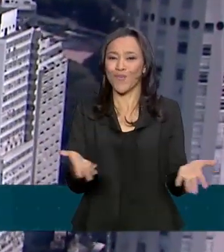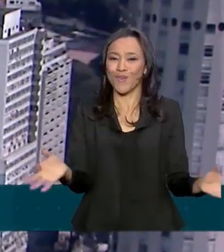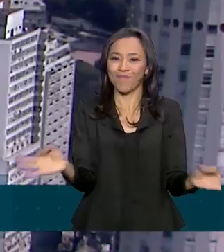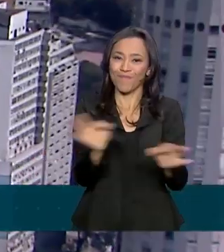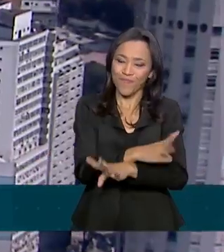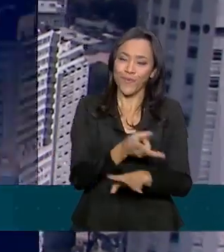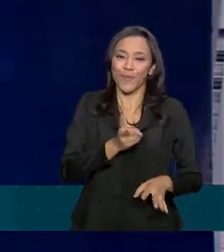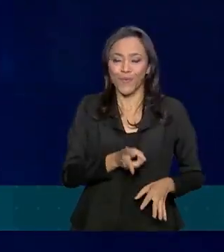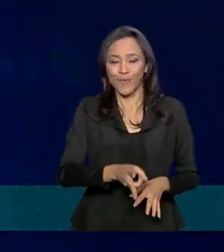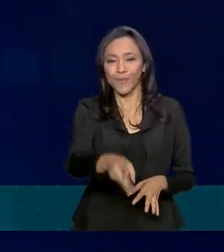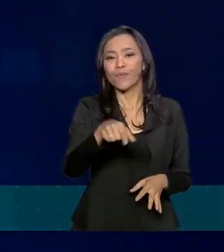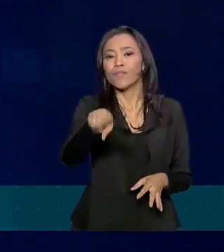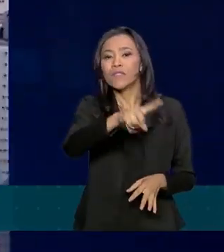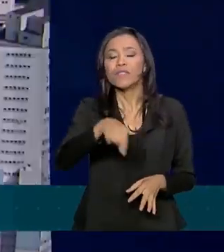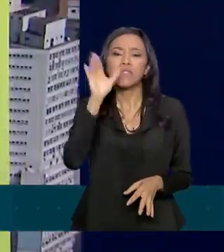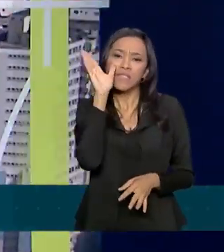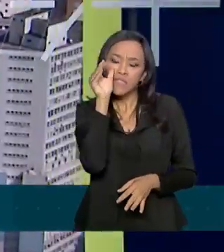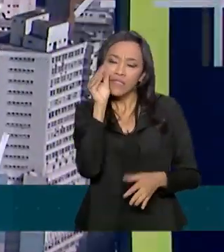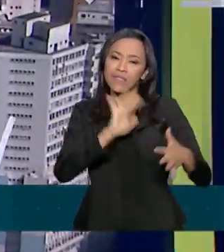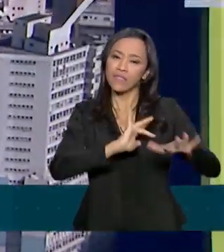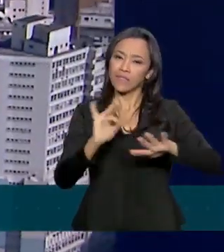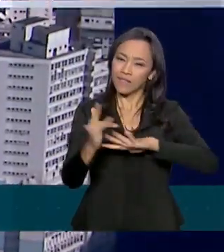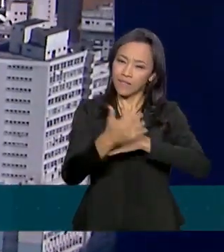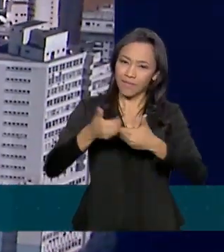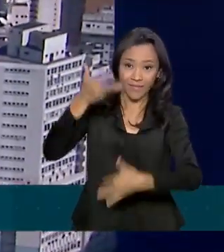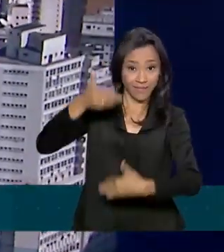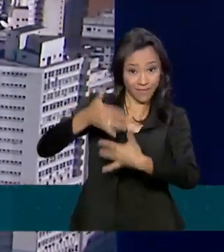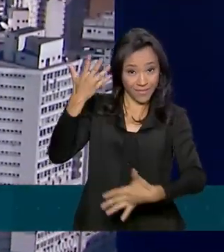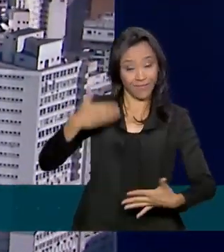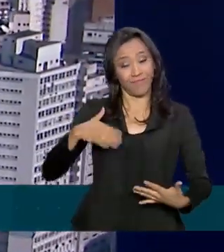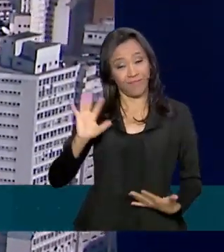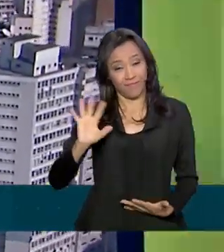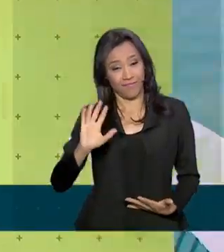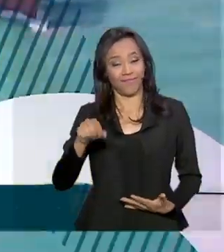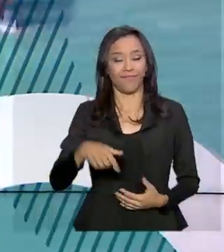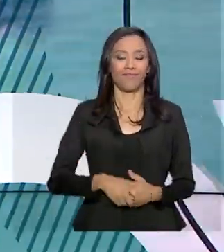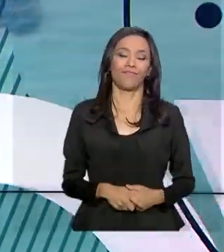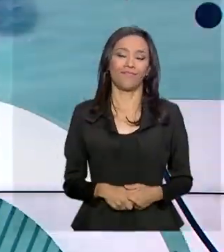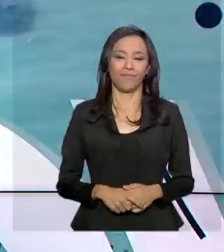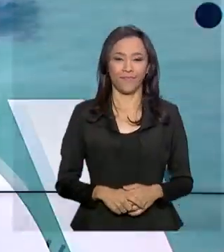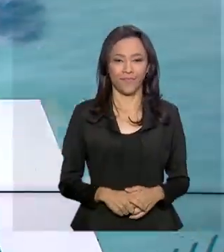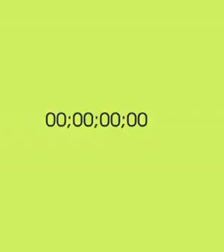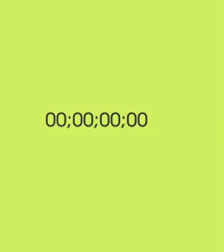aqui. Continue nos acompanhando também pelas redes sociais. Até a próxima edição.